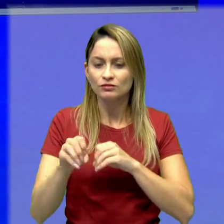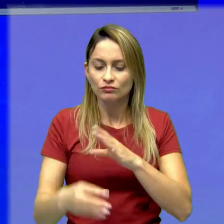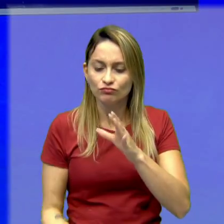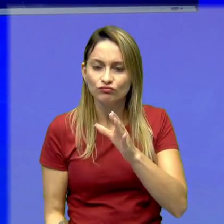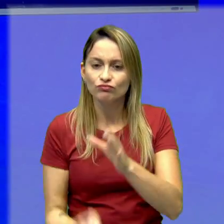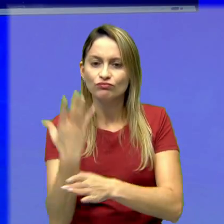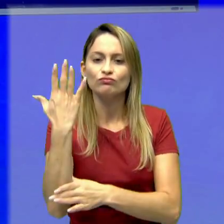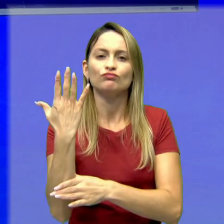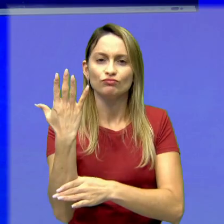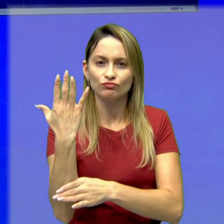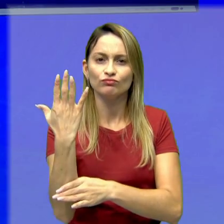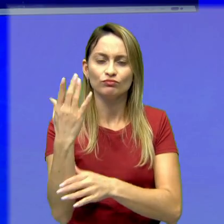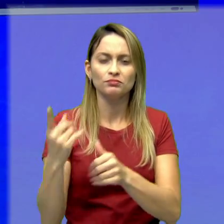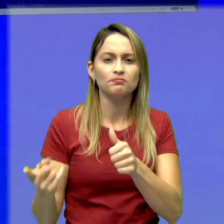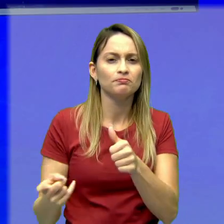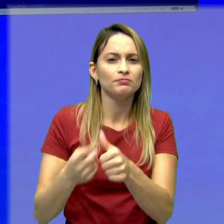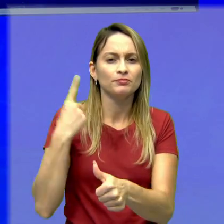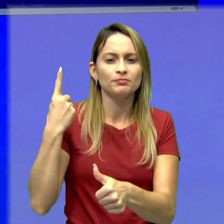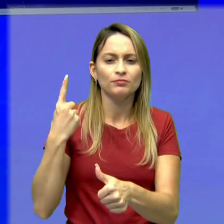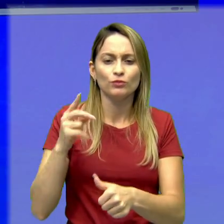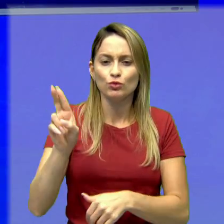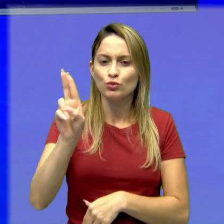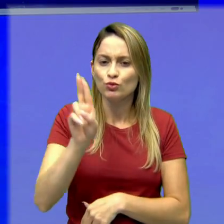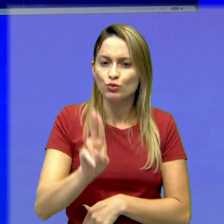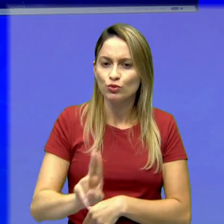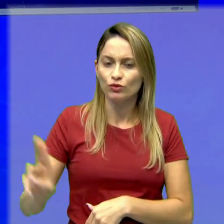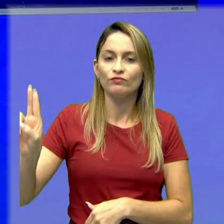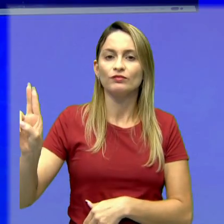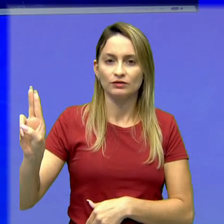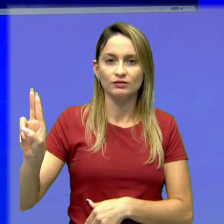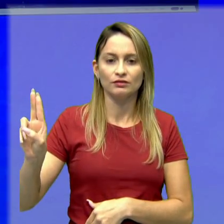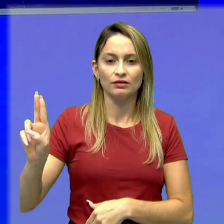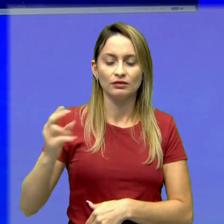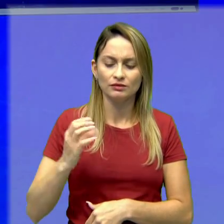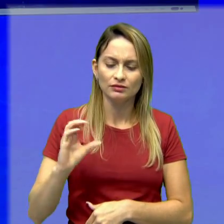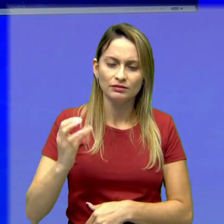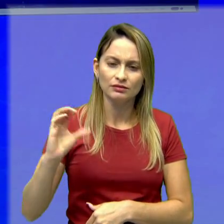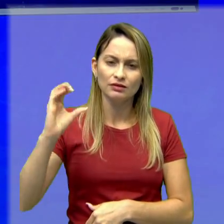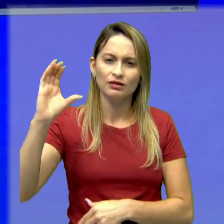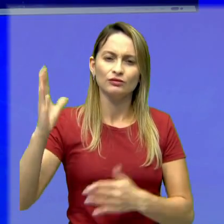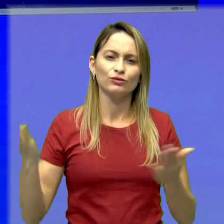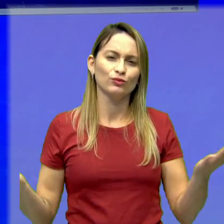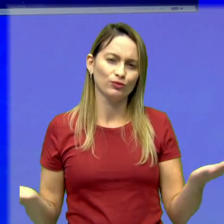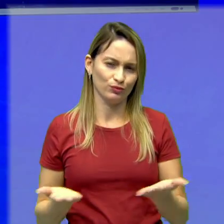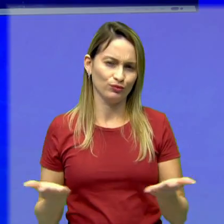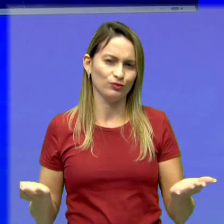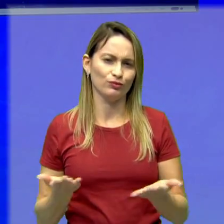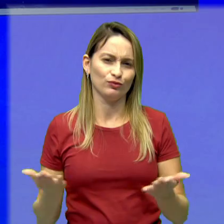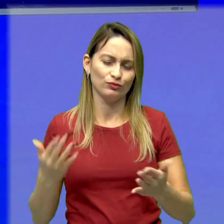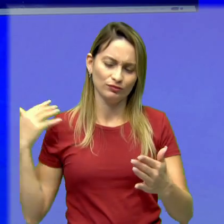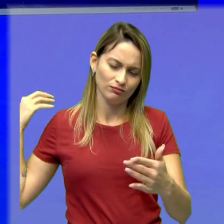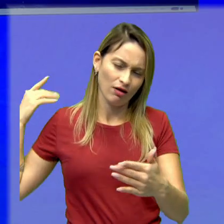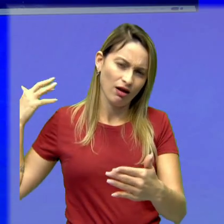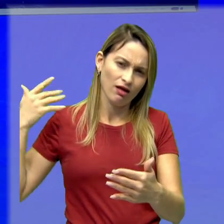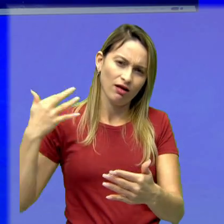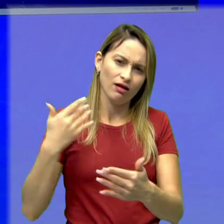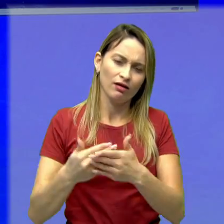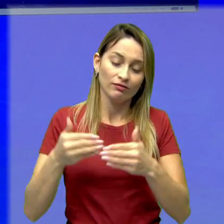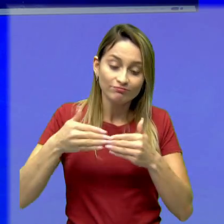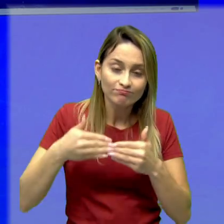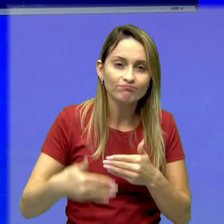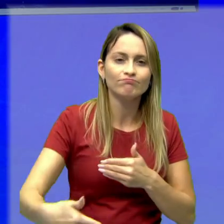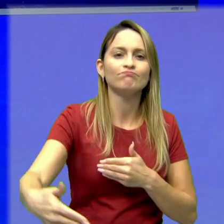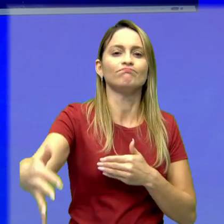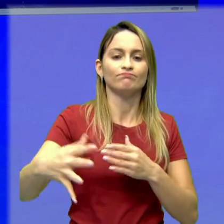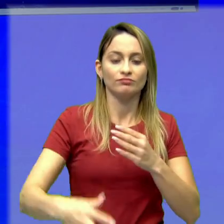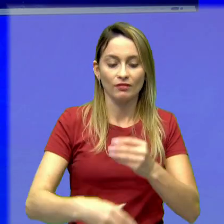que se criou as primeiras universidades. Toda a ciência moderna que nós conhecemos hoje, Todos esses